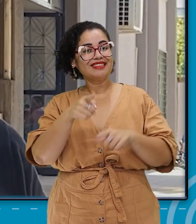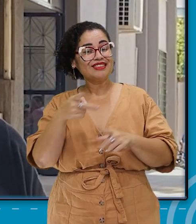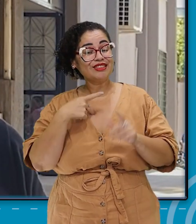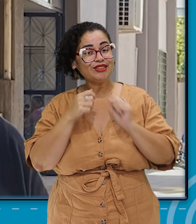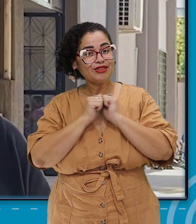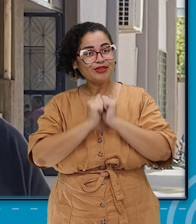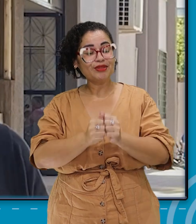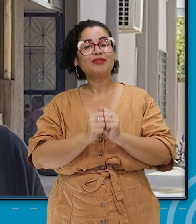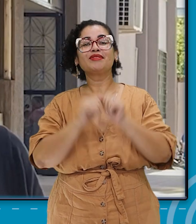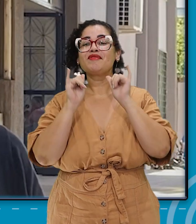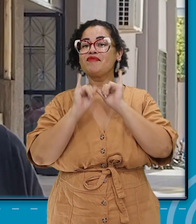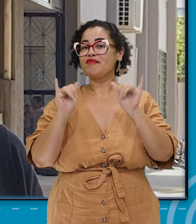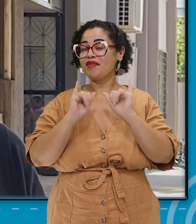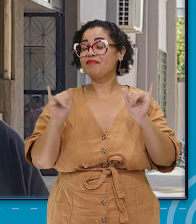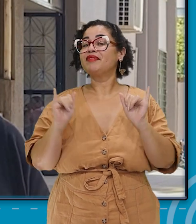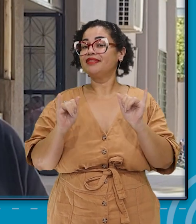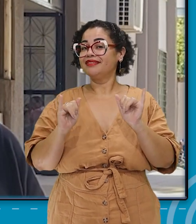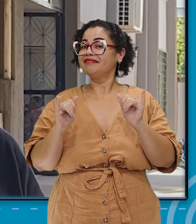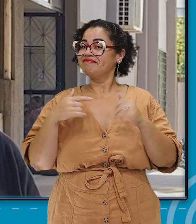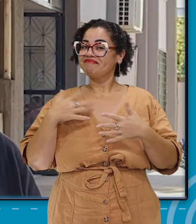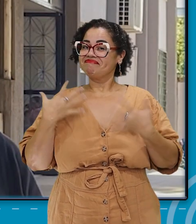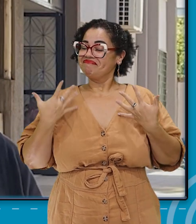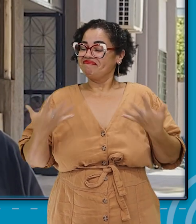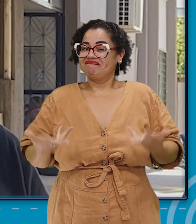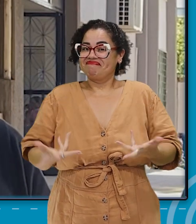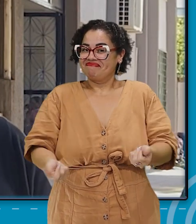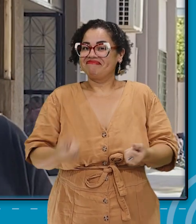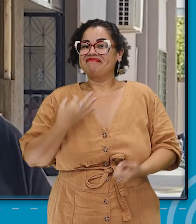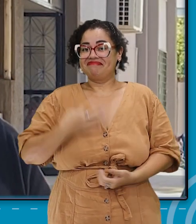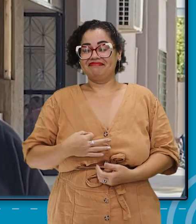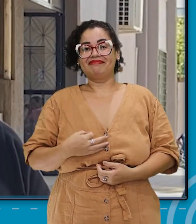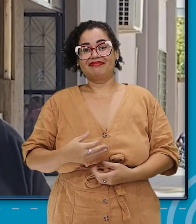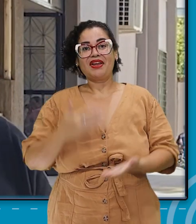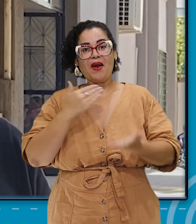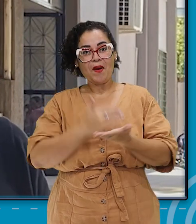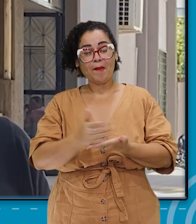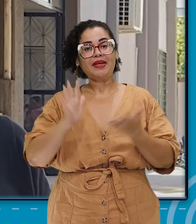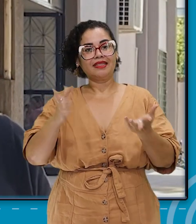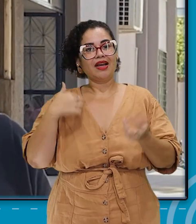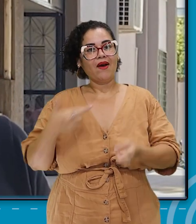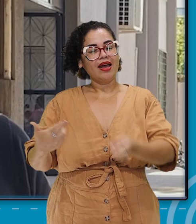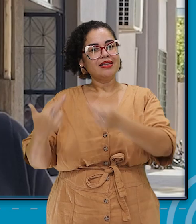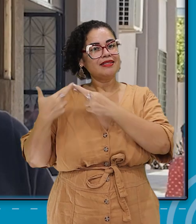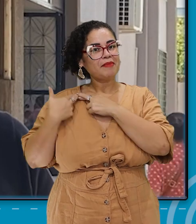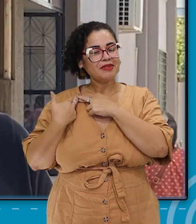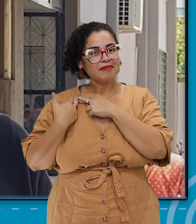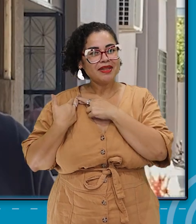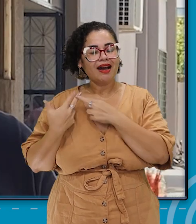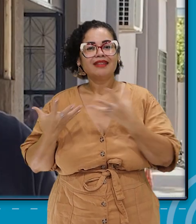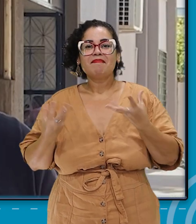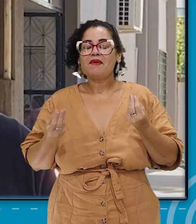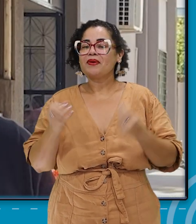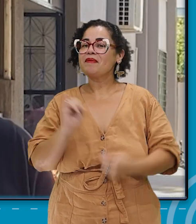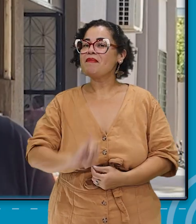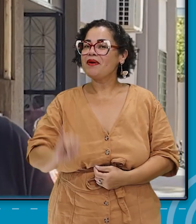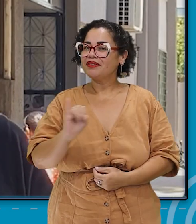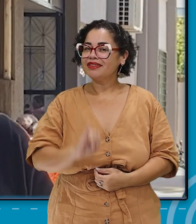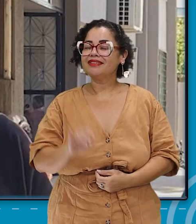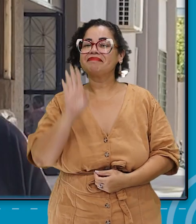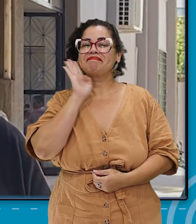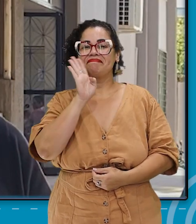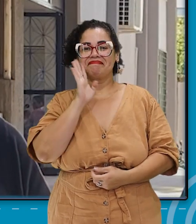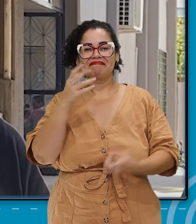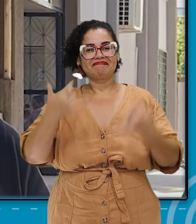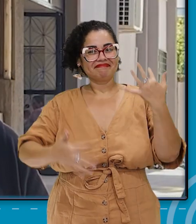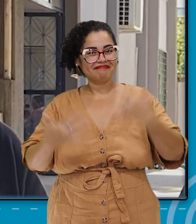com você aqui do Informando. Super honrada aqui. Me estreia e já com uma responsabilidade tão importante e tão